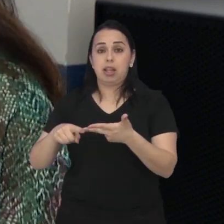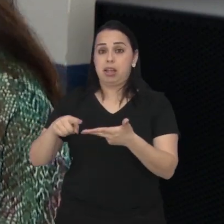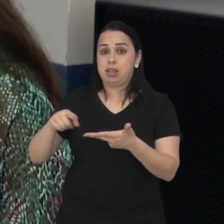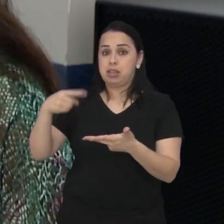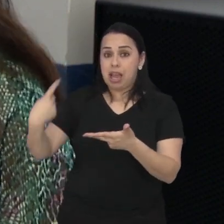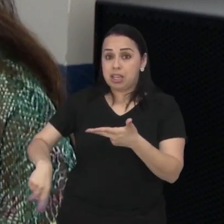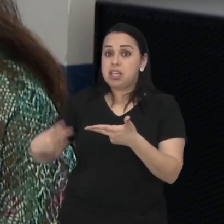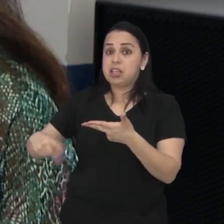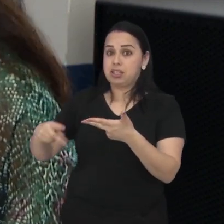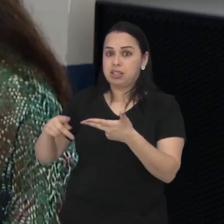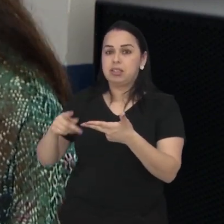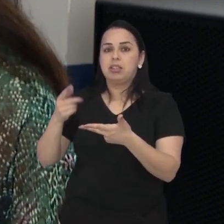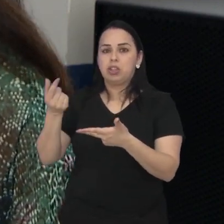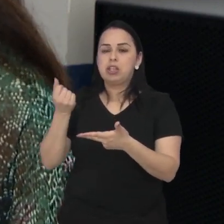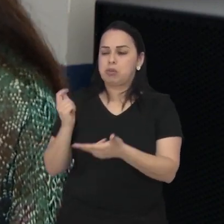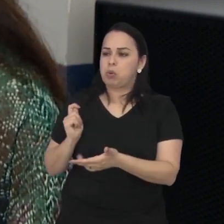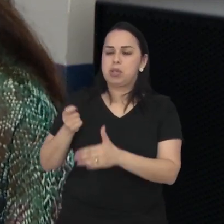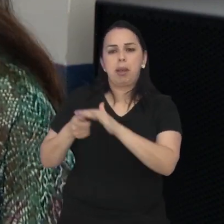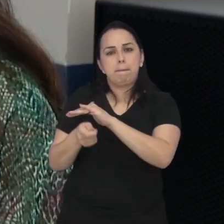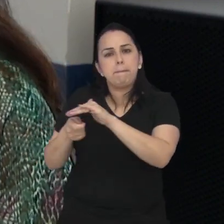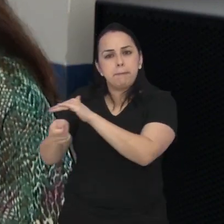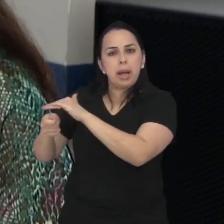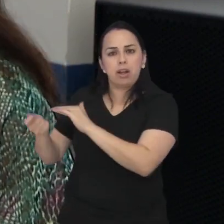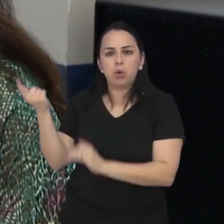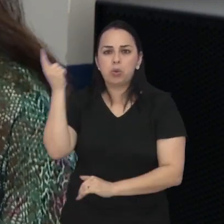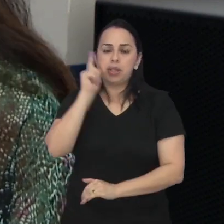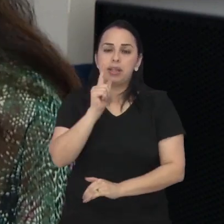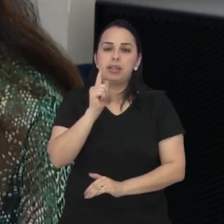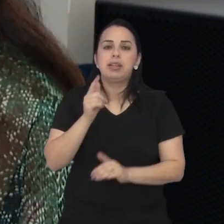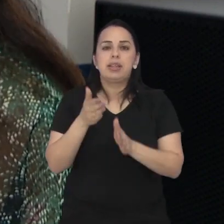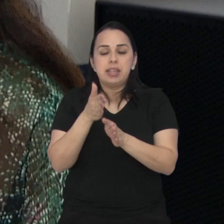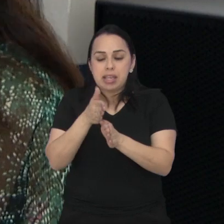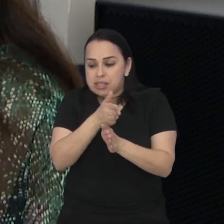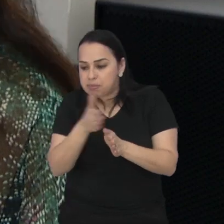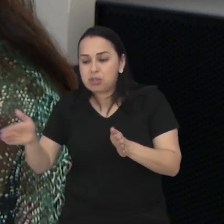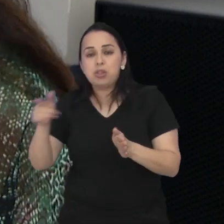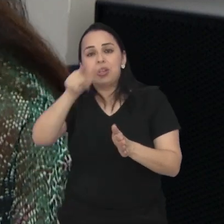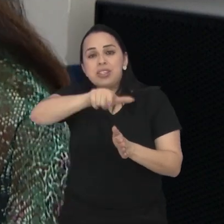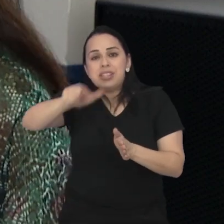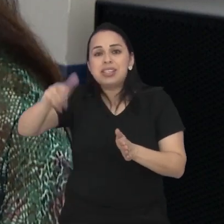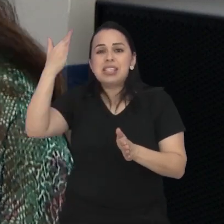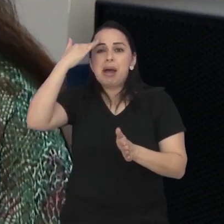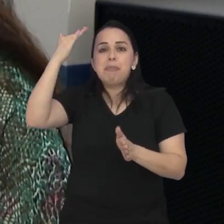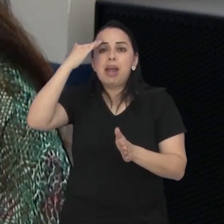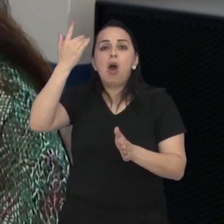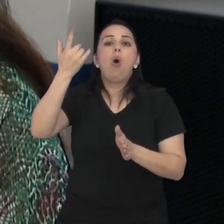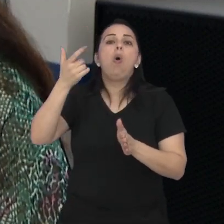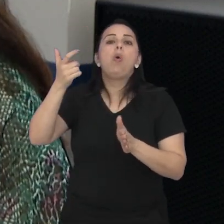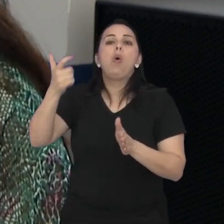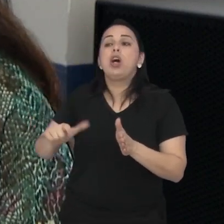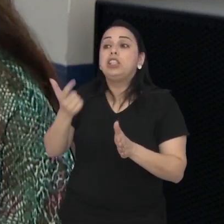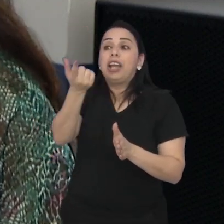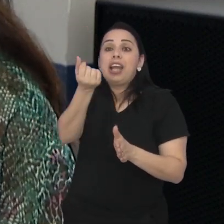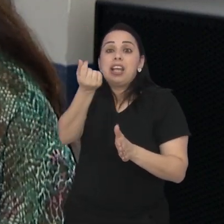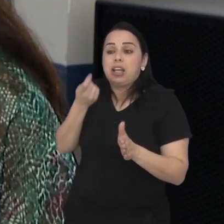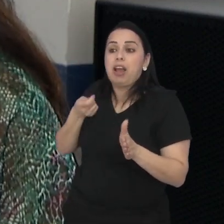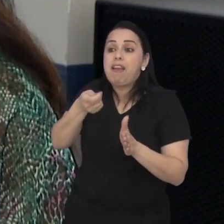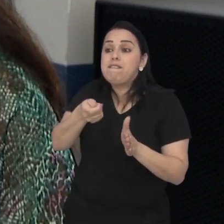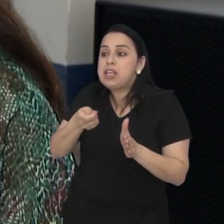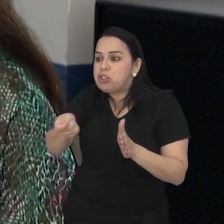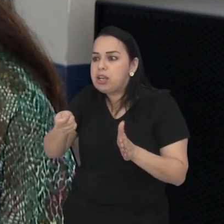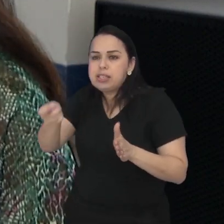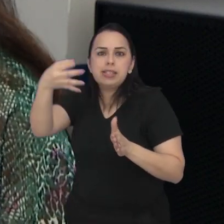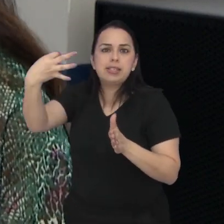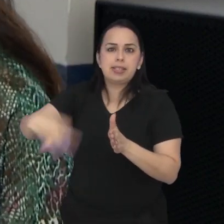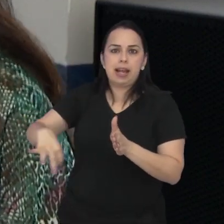município tem bancado essa diferença. E é importante esse momento para que as pessoas saibam exatamente aonde estão sendo